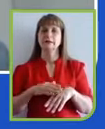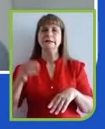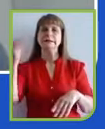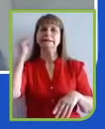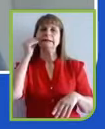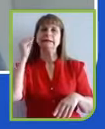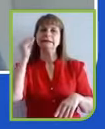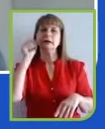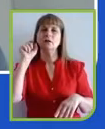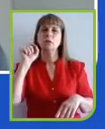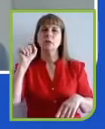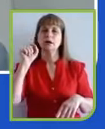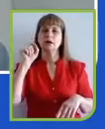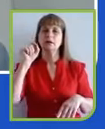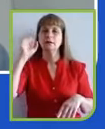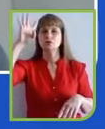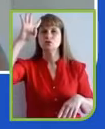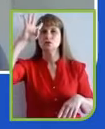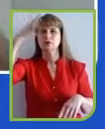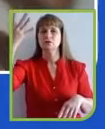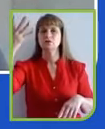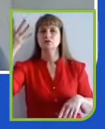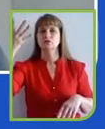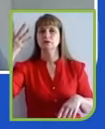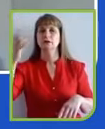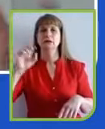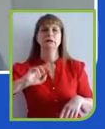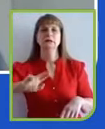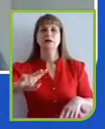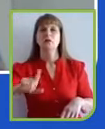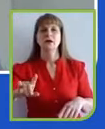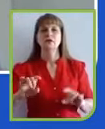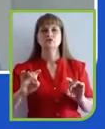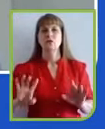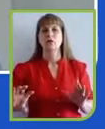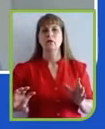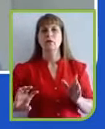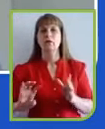questão da solução ao problema é como você enxerga aquele contexto.